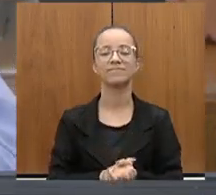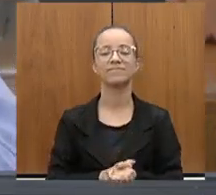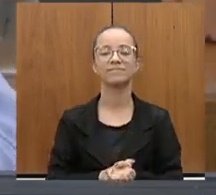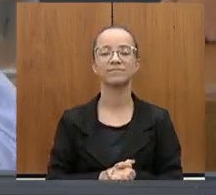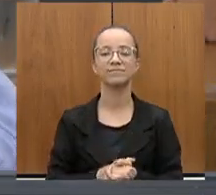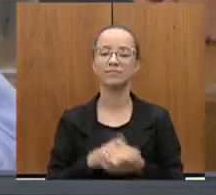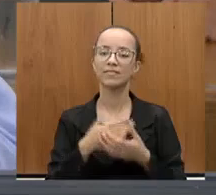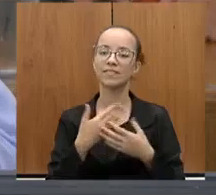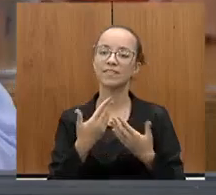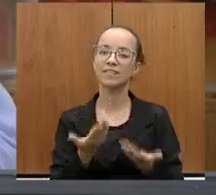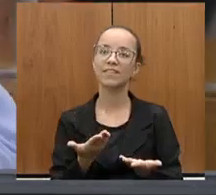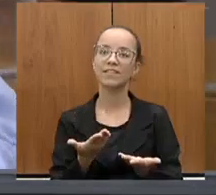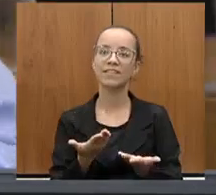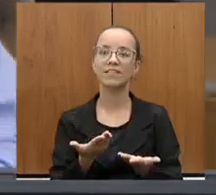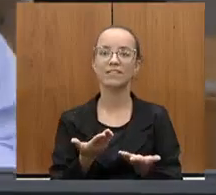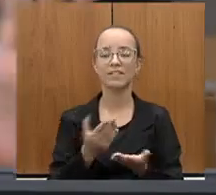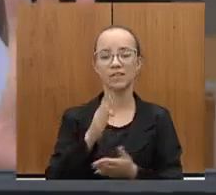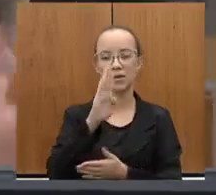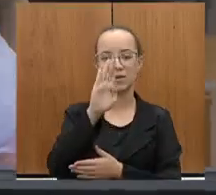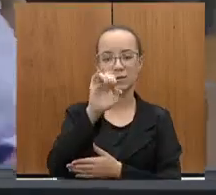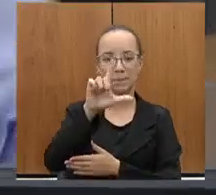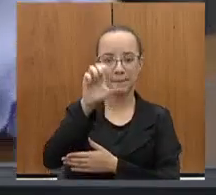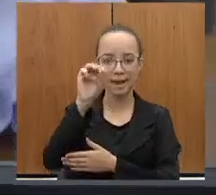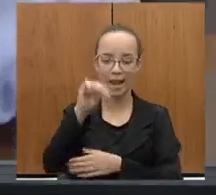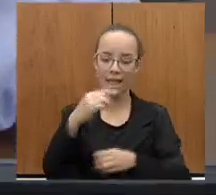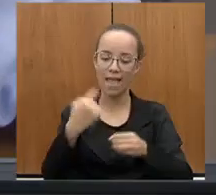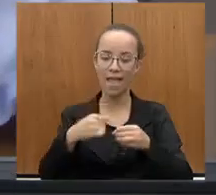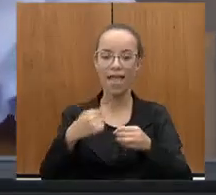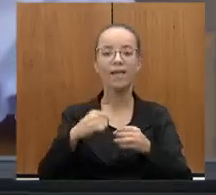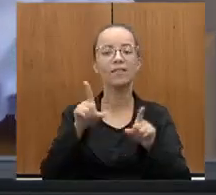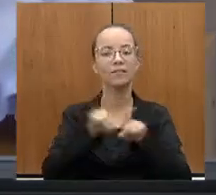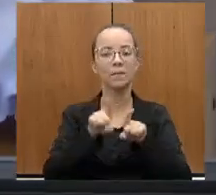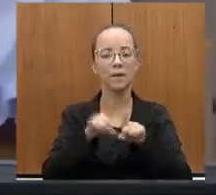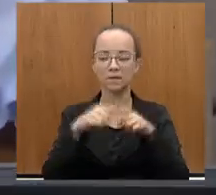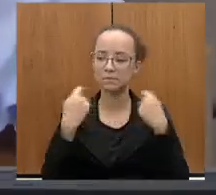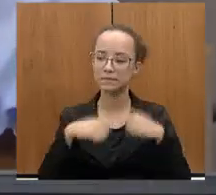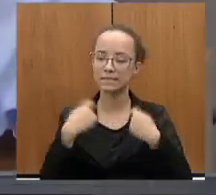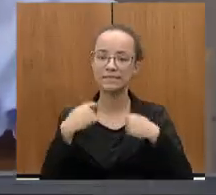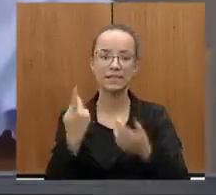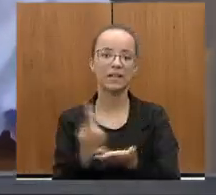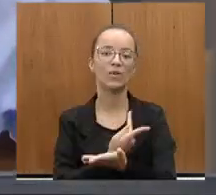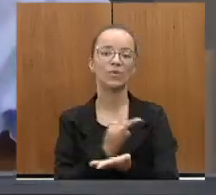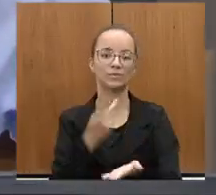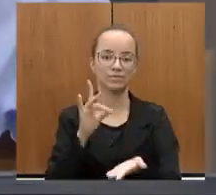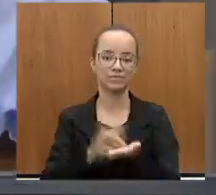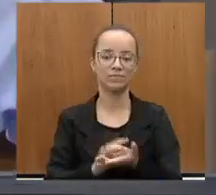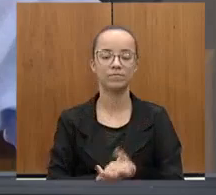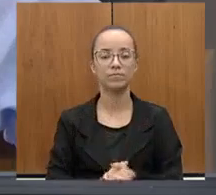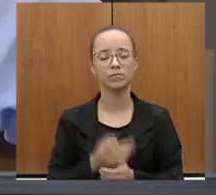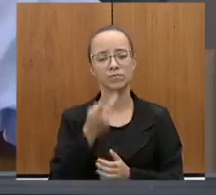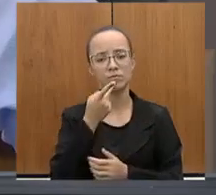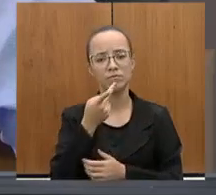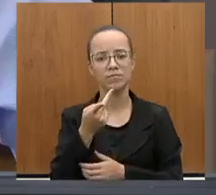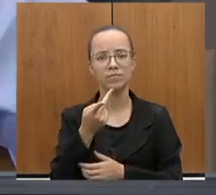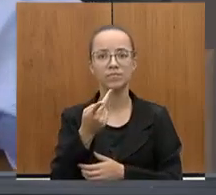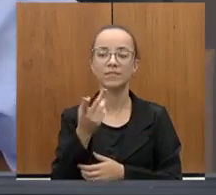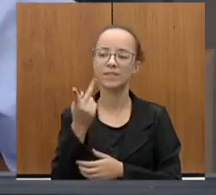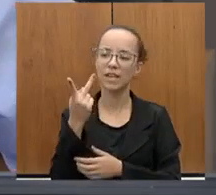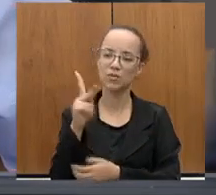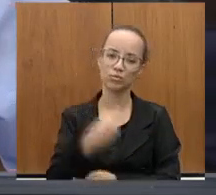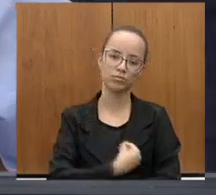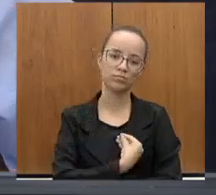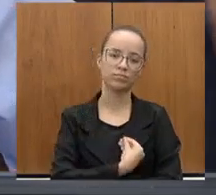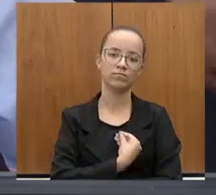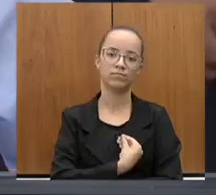Essa de revés do Belém, ela precisa sair de qualquer jeito. E eu diria que eu acho que essa sua presença